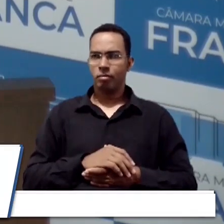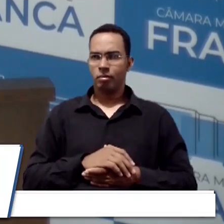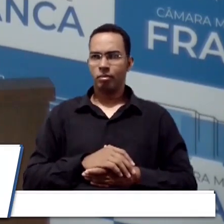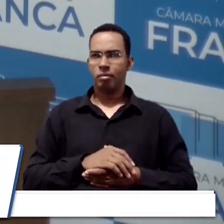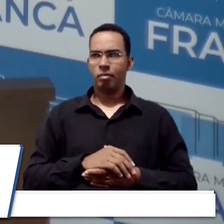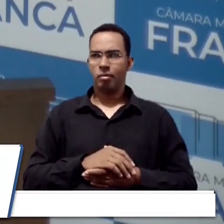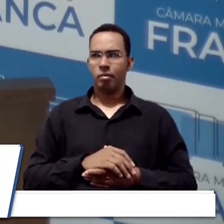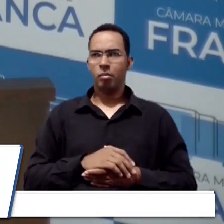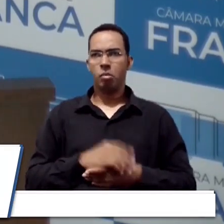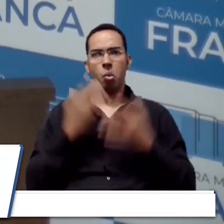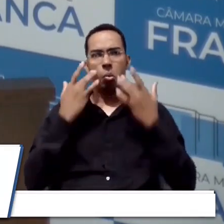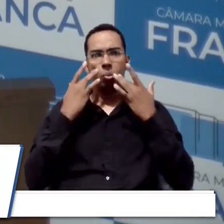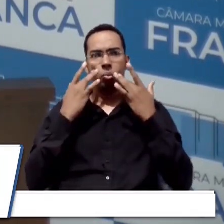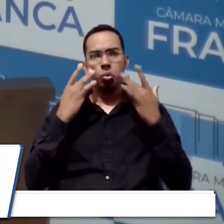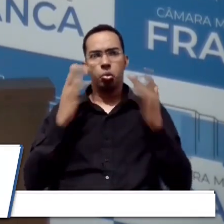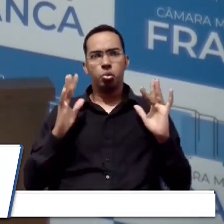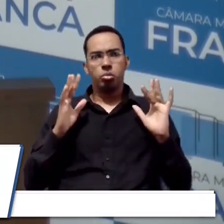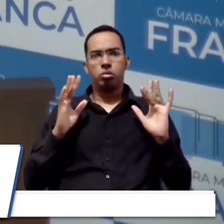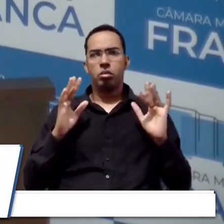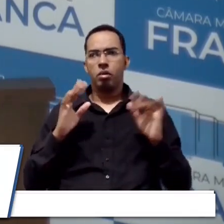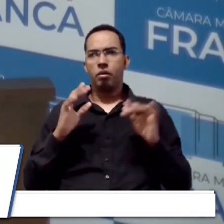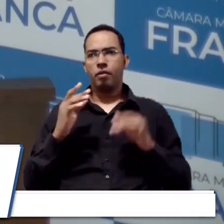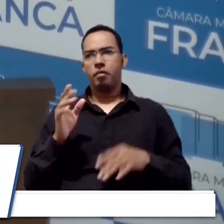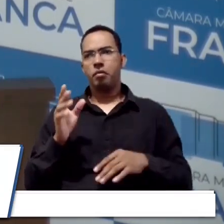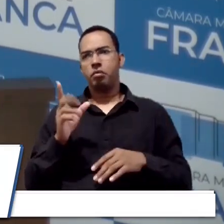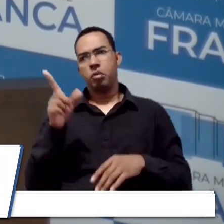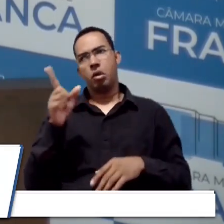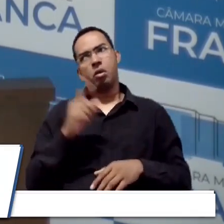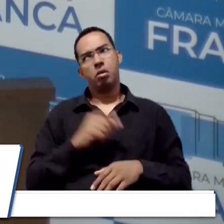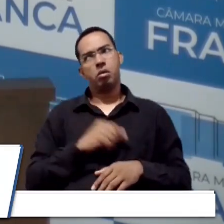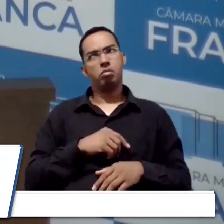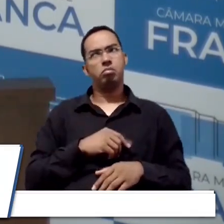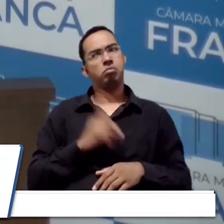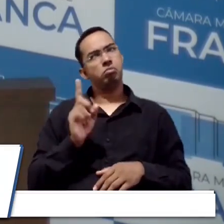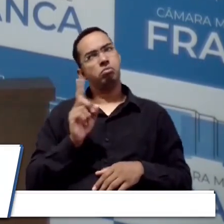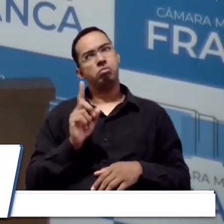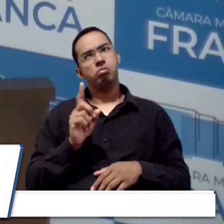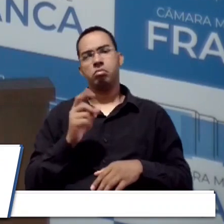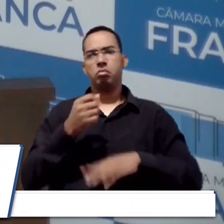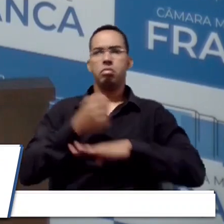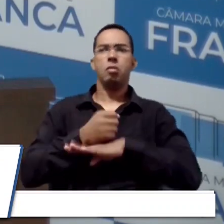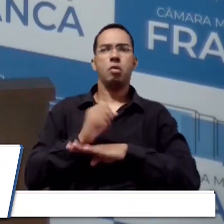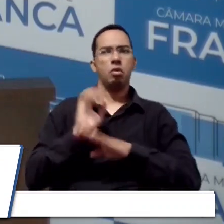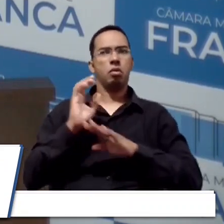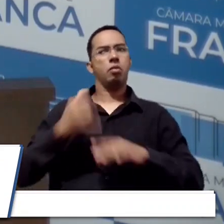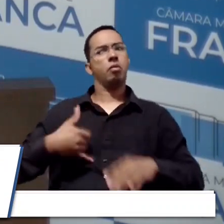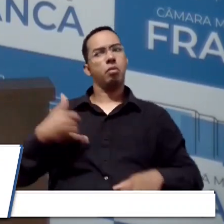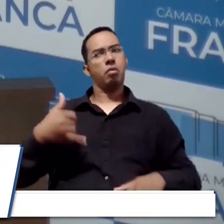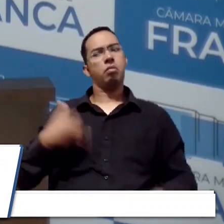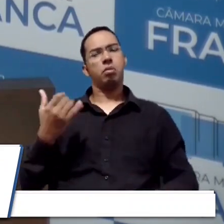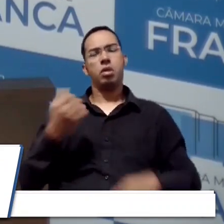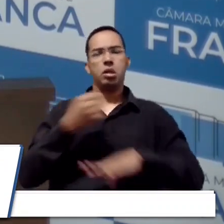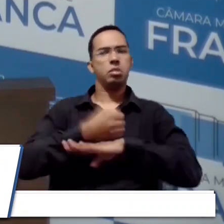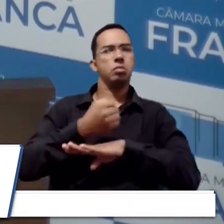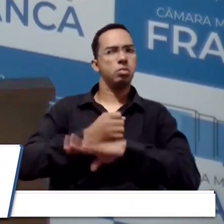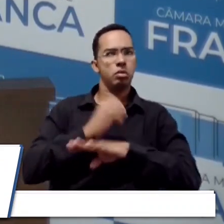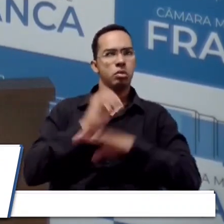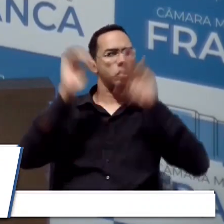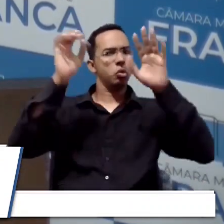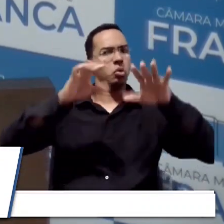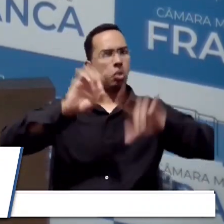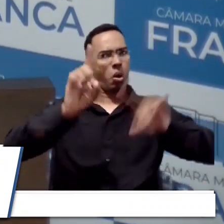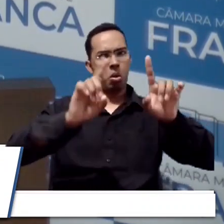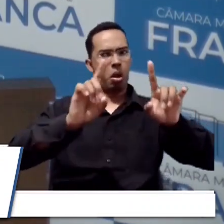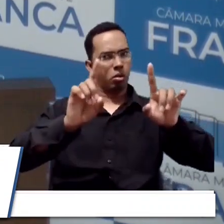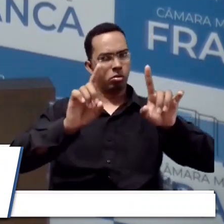Ou será que vai falar, não, é lá no aniversário de Franca, aí São Pedro fala assim, não, é lá no aniversário de Franca, lá nós não vamos mandar um chuvão não,